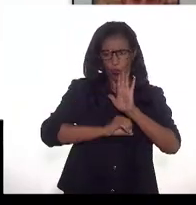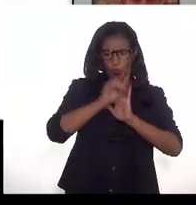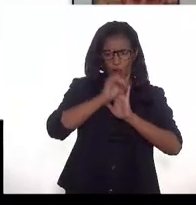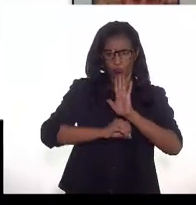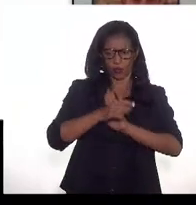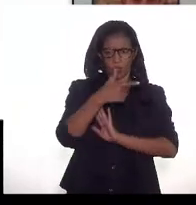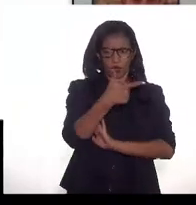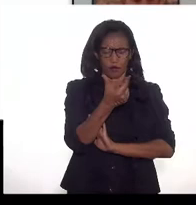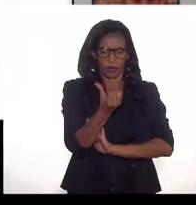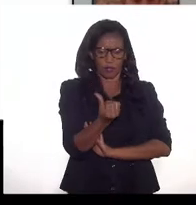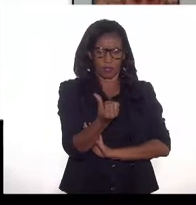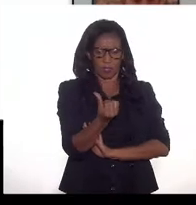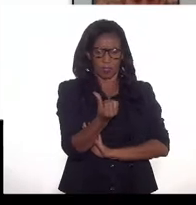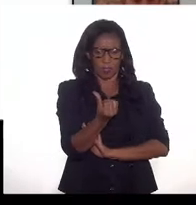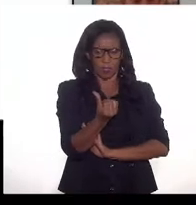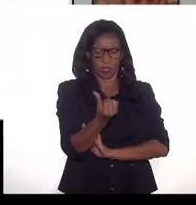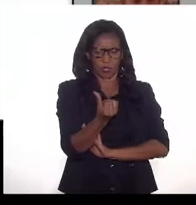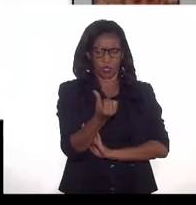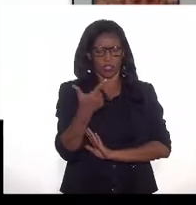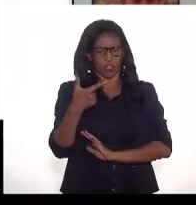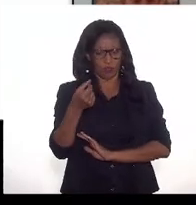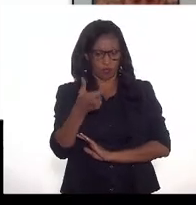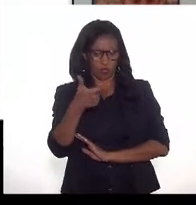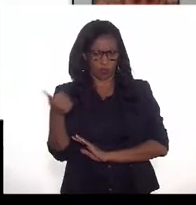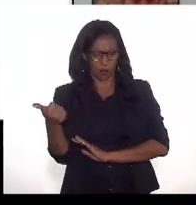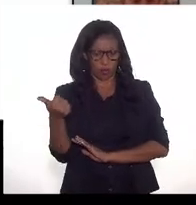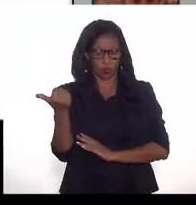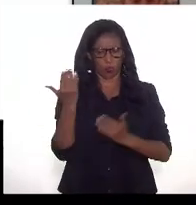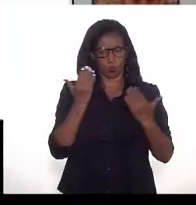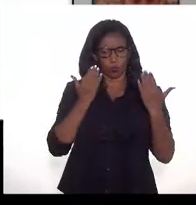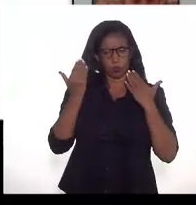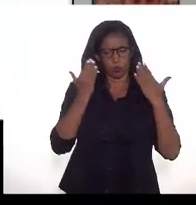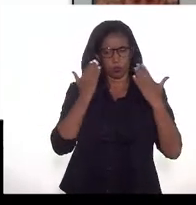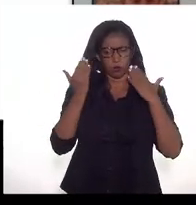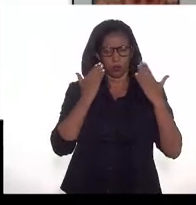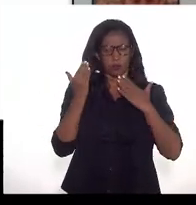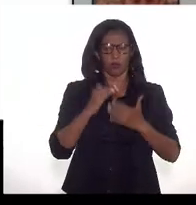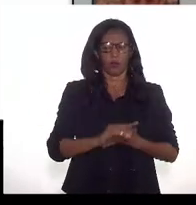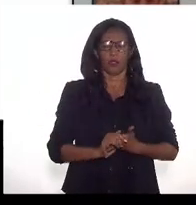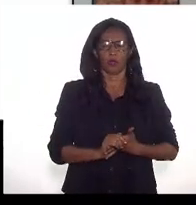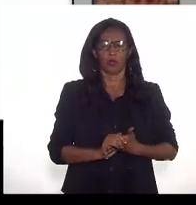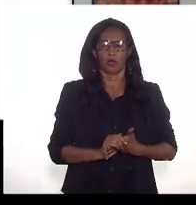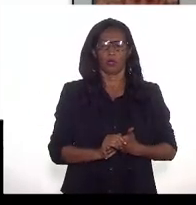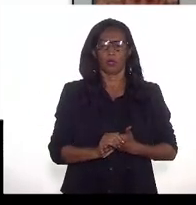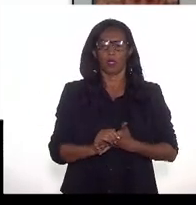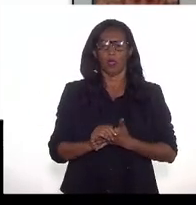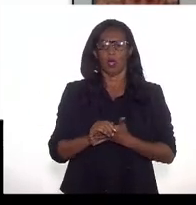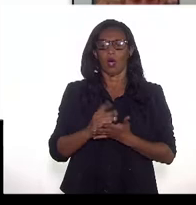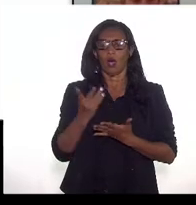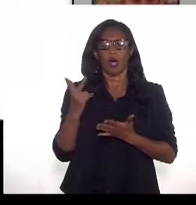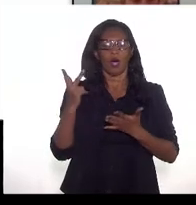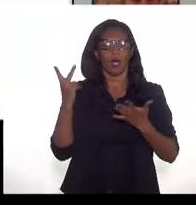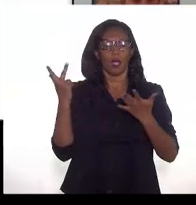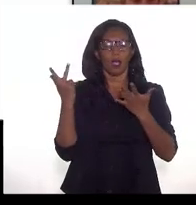de 2021 em relação ao critério de rateio de escoamento,